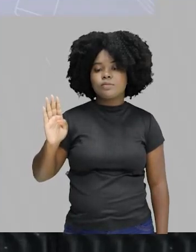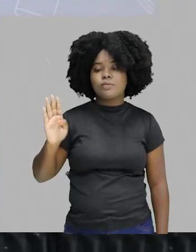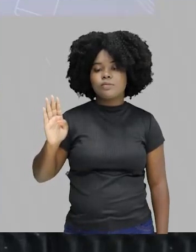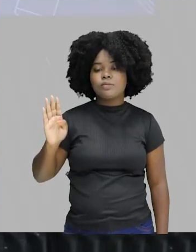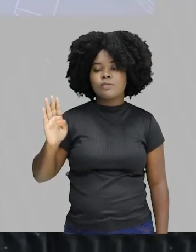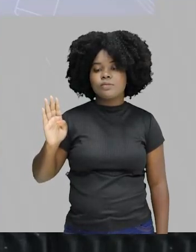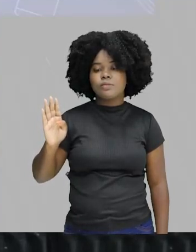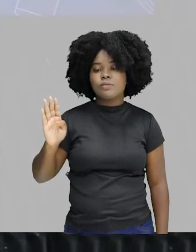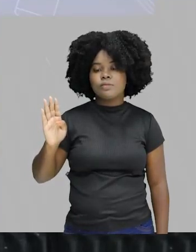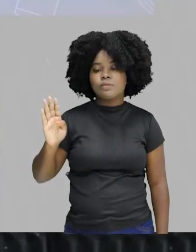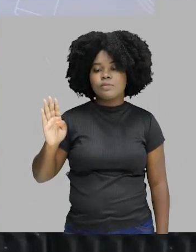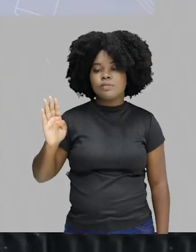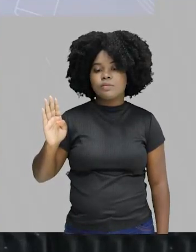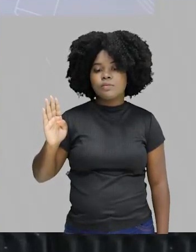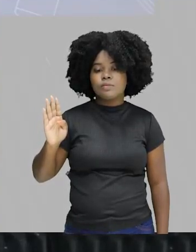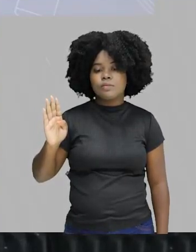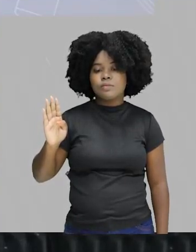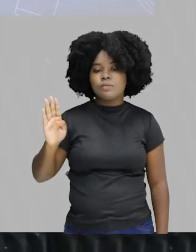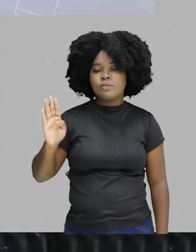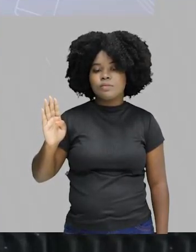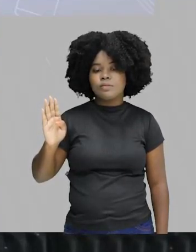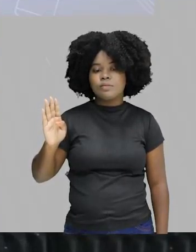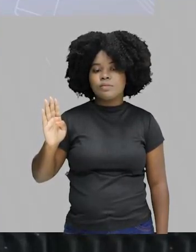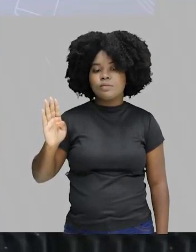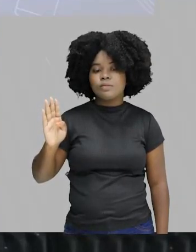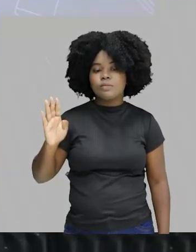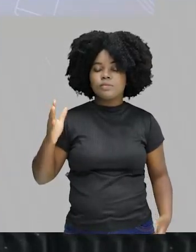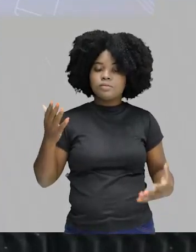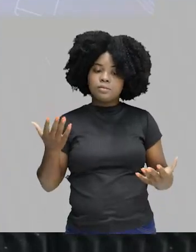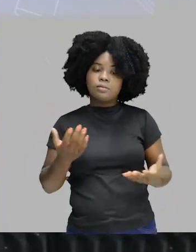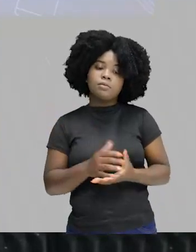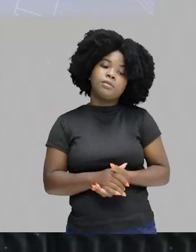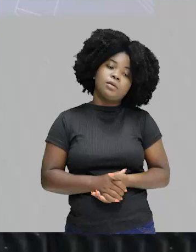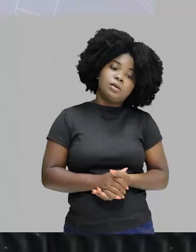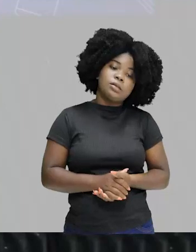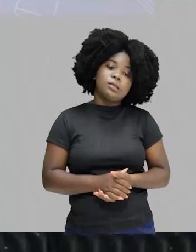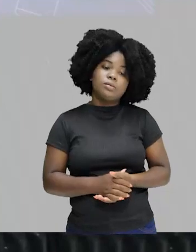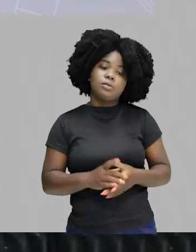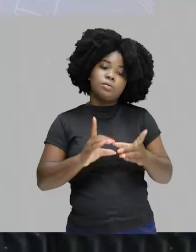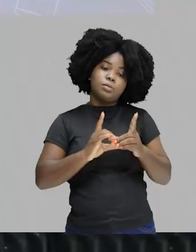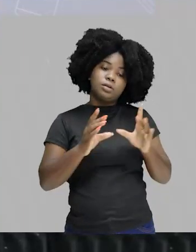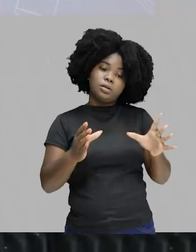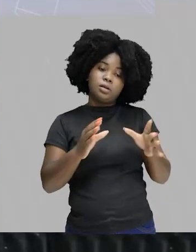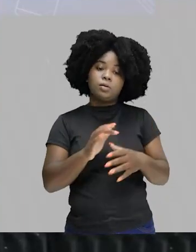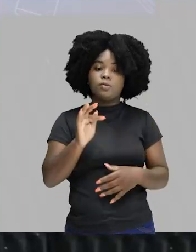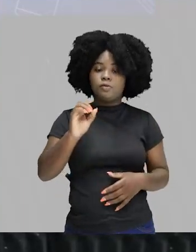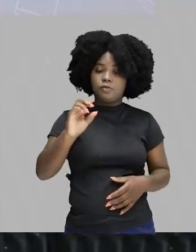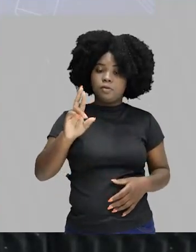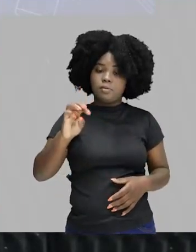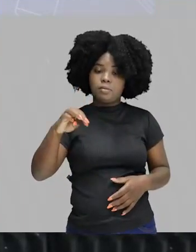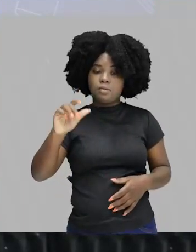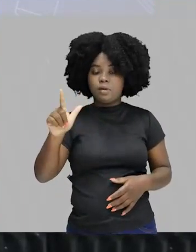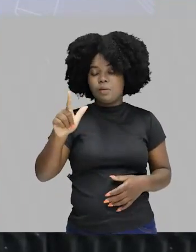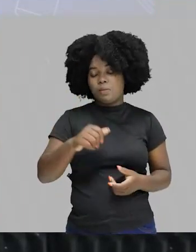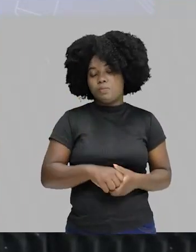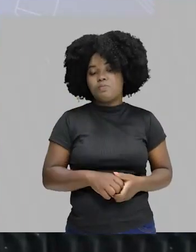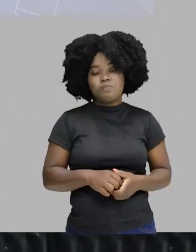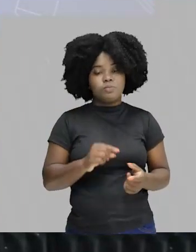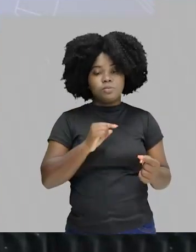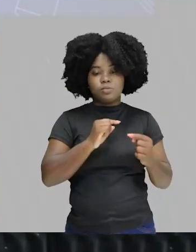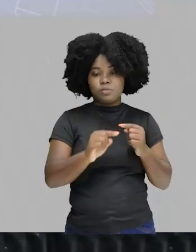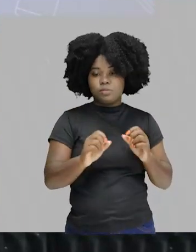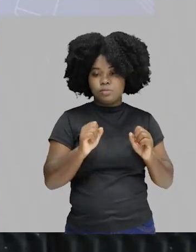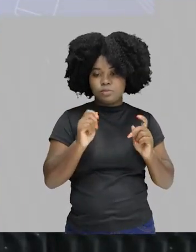trabalho digno das condições de saúde pública. Bom, não é isso que constitui uma democracia formal. A democracia formal está muito mais nessa